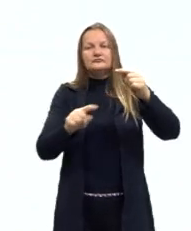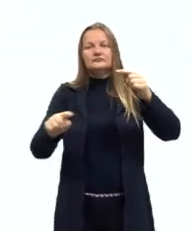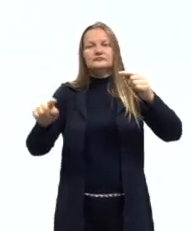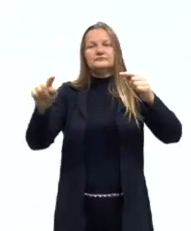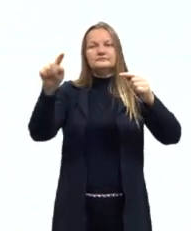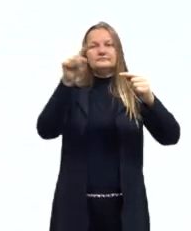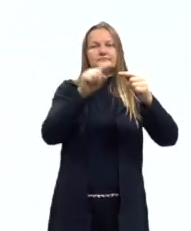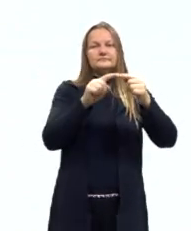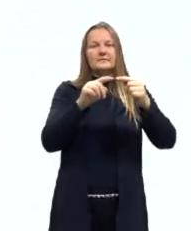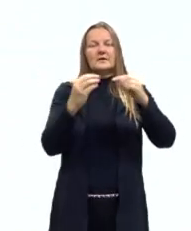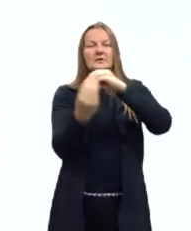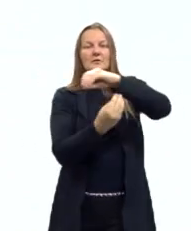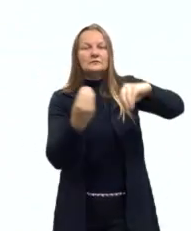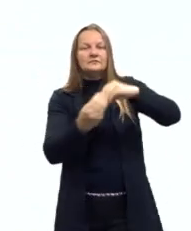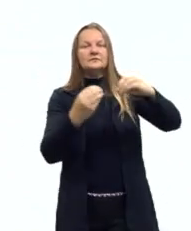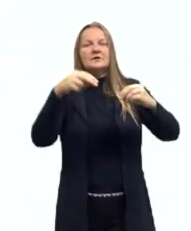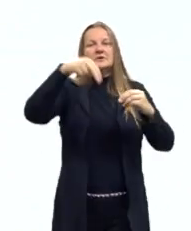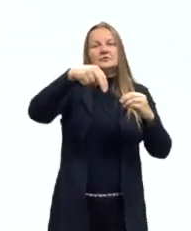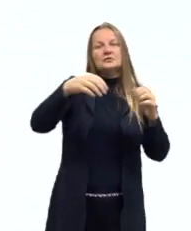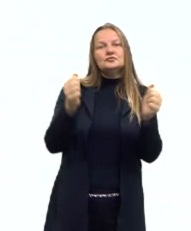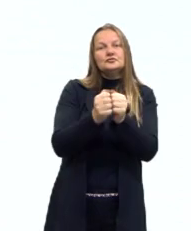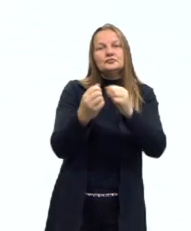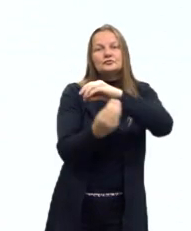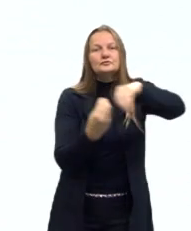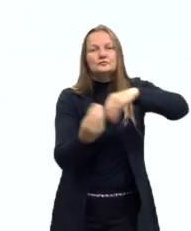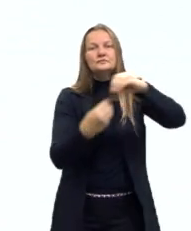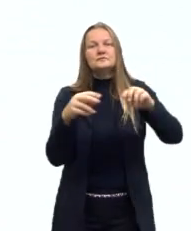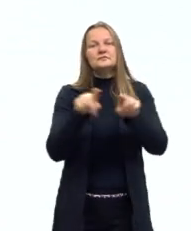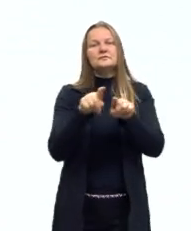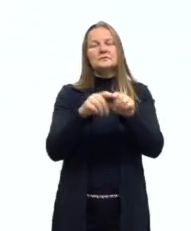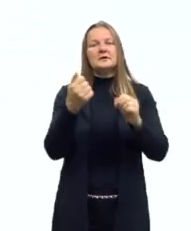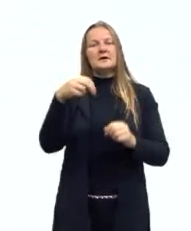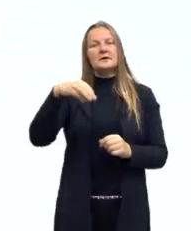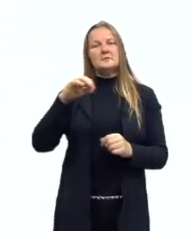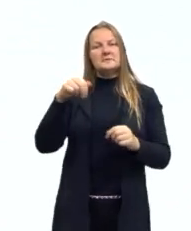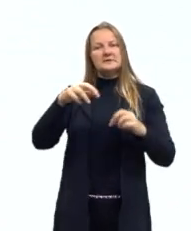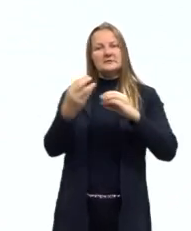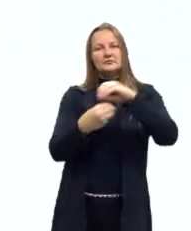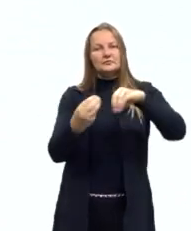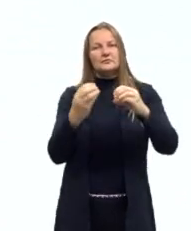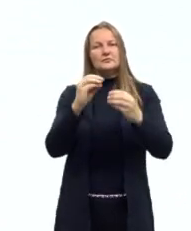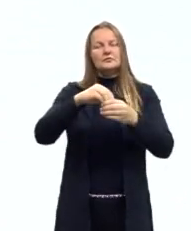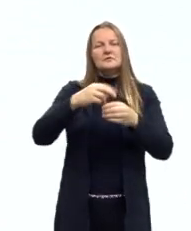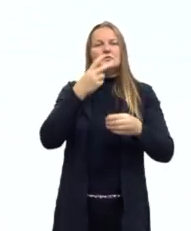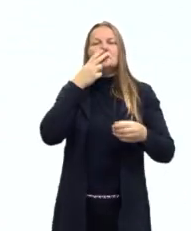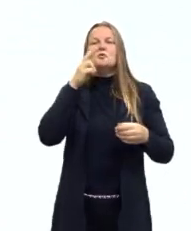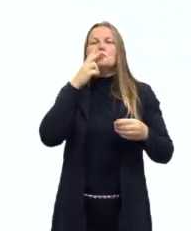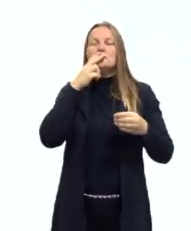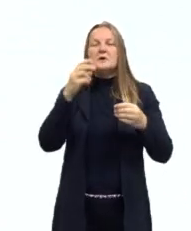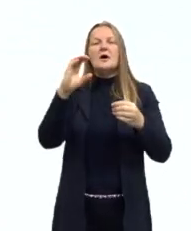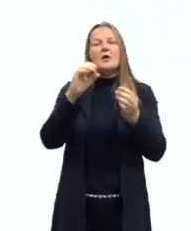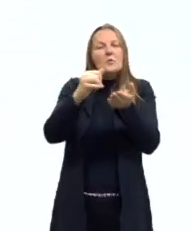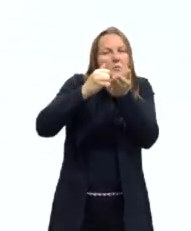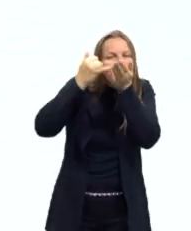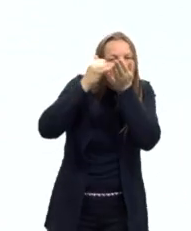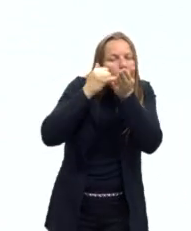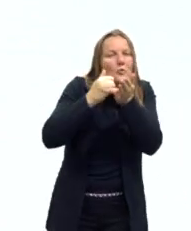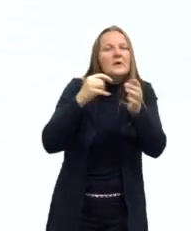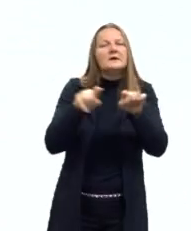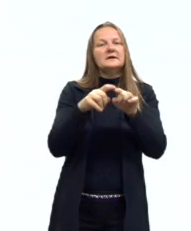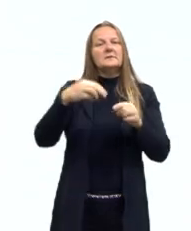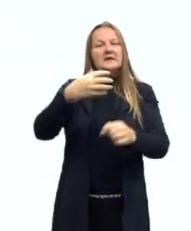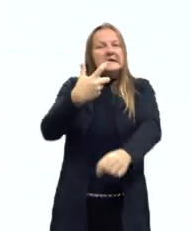heterocíclicas, que contêm nitogêneas, são aminas que fazem parte da composição da nicotina, da cocaína e da